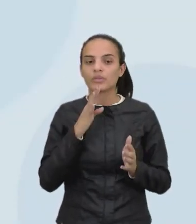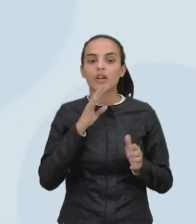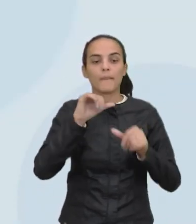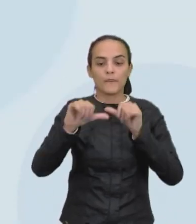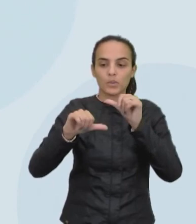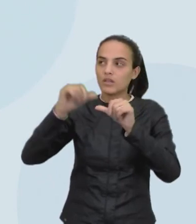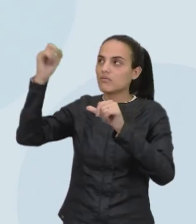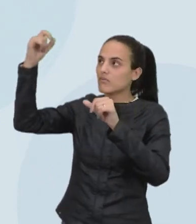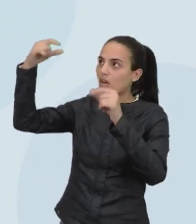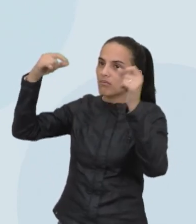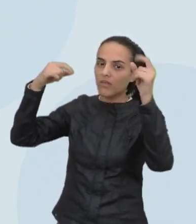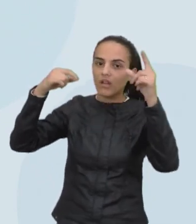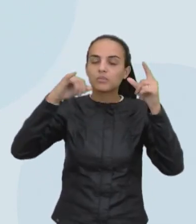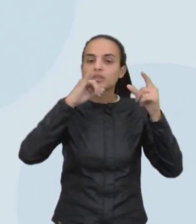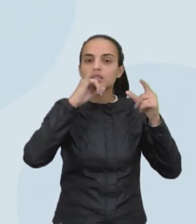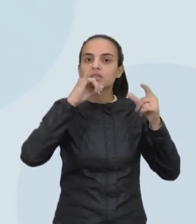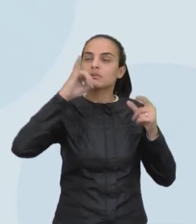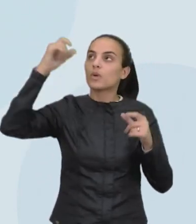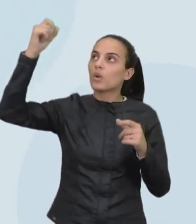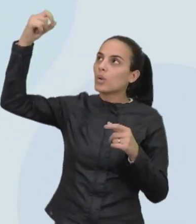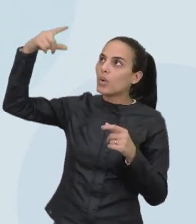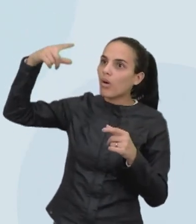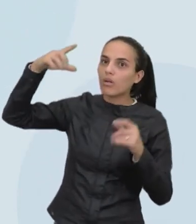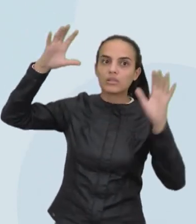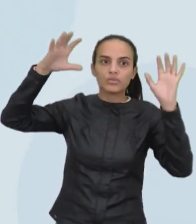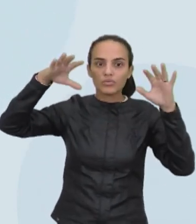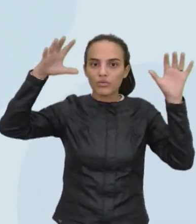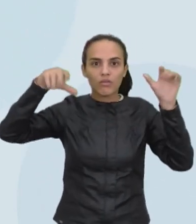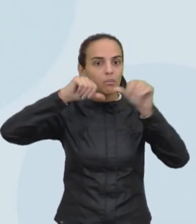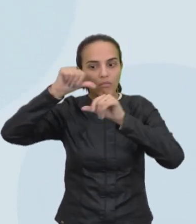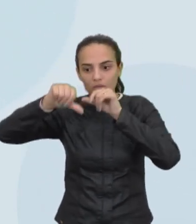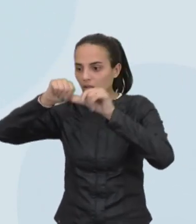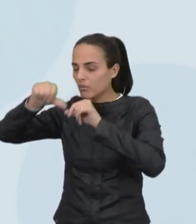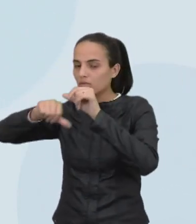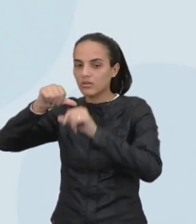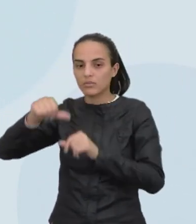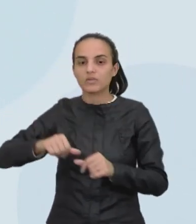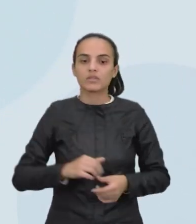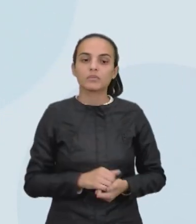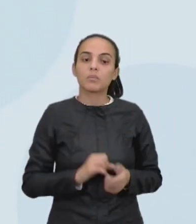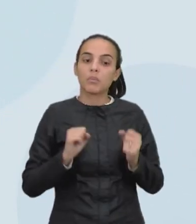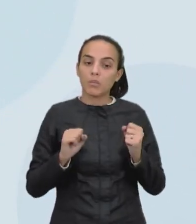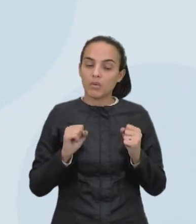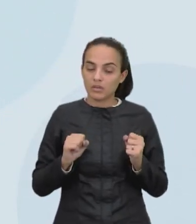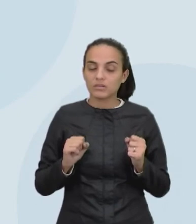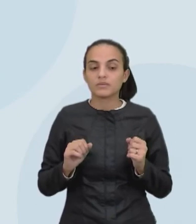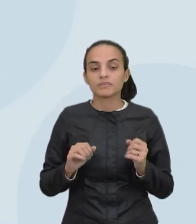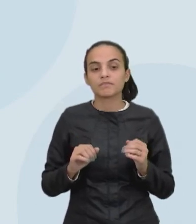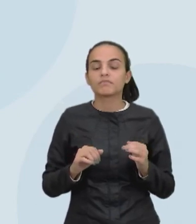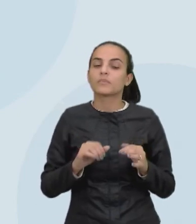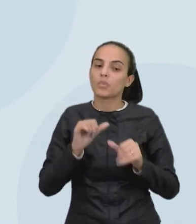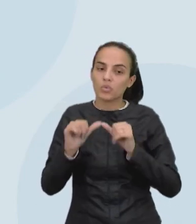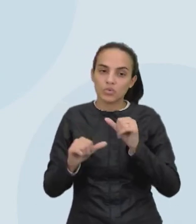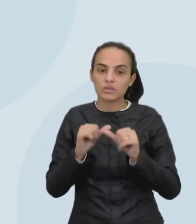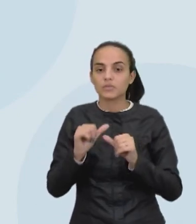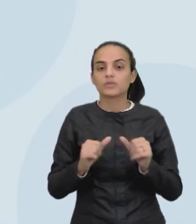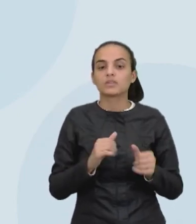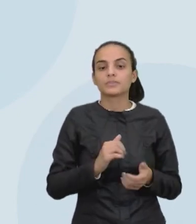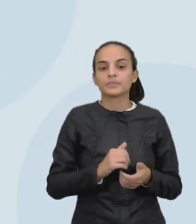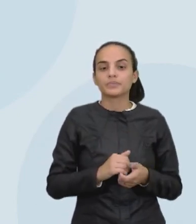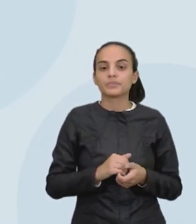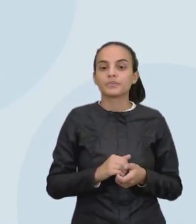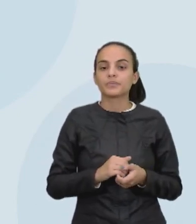mudanças climáticas. Então, o nosso impacto dentro do meio ambiente pode, por exemplo, causar aí mudanças climáticas.